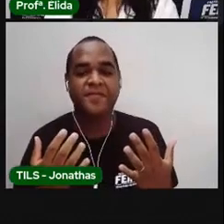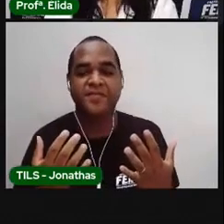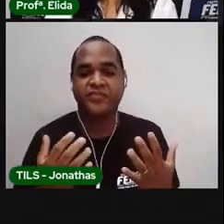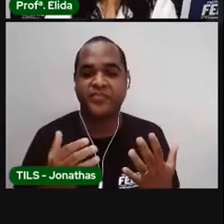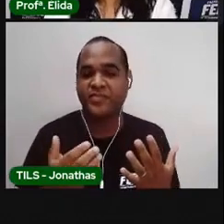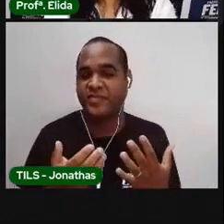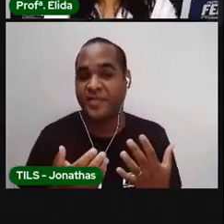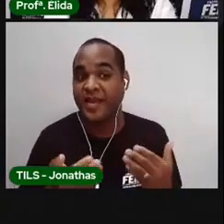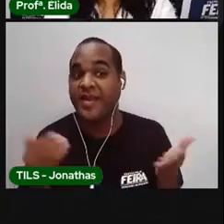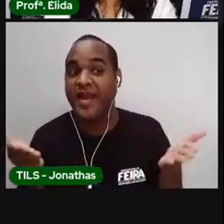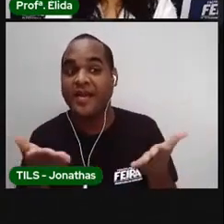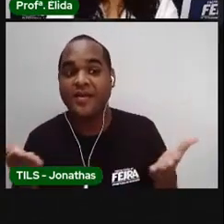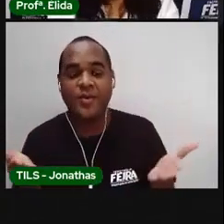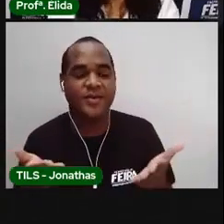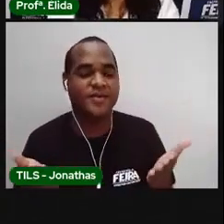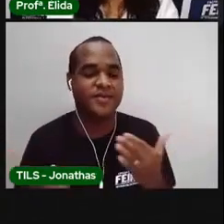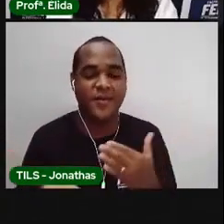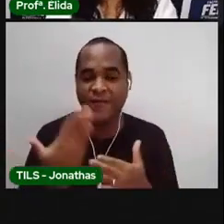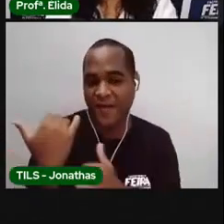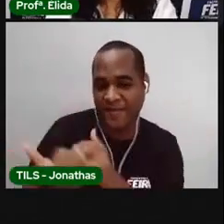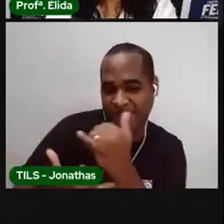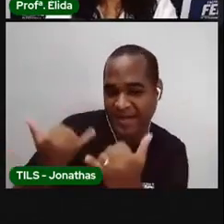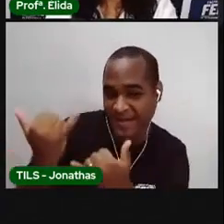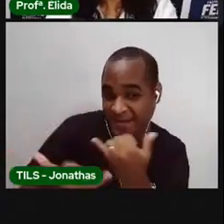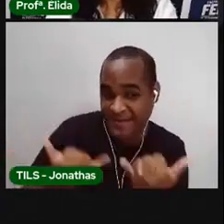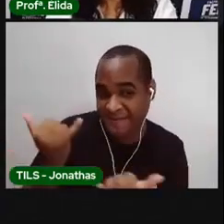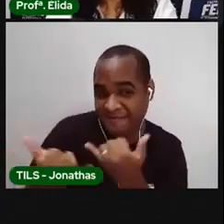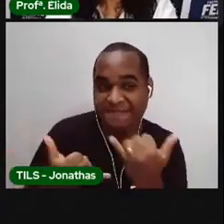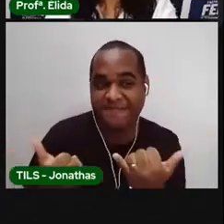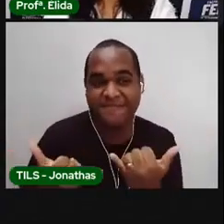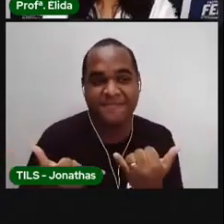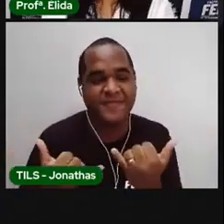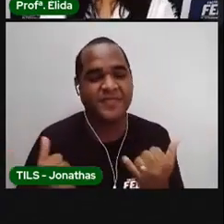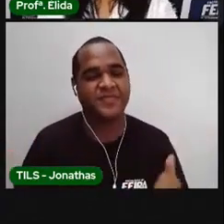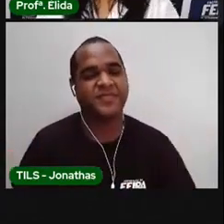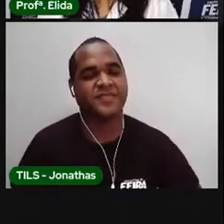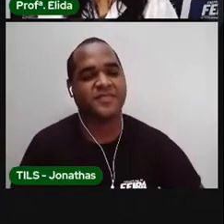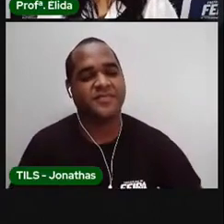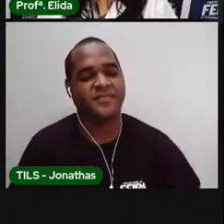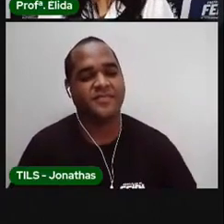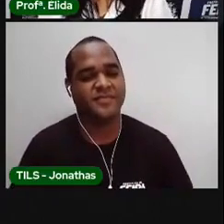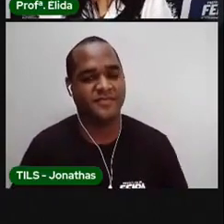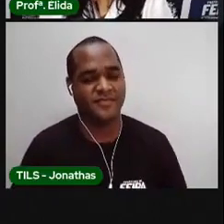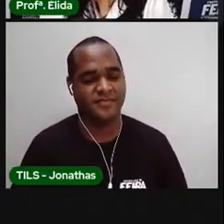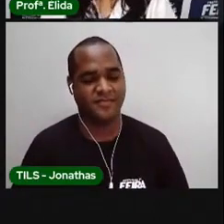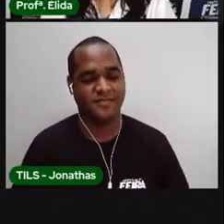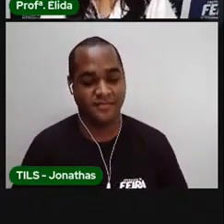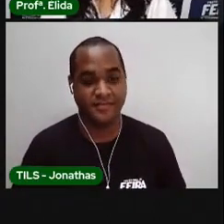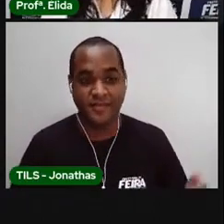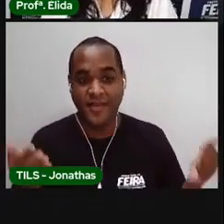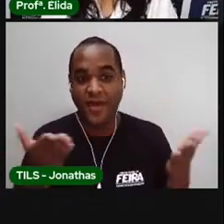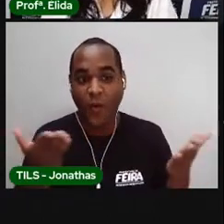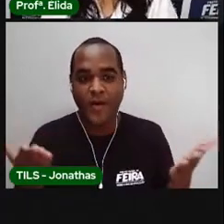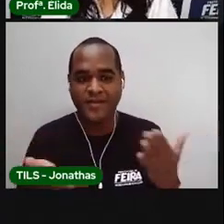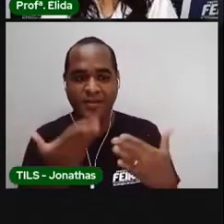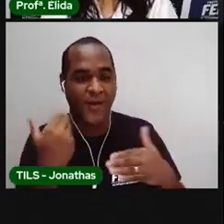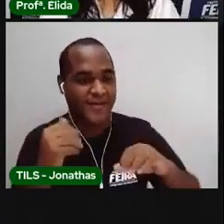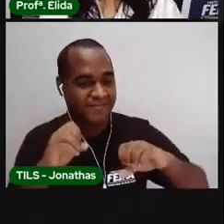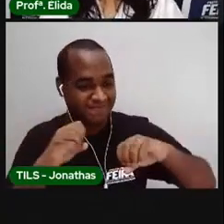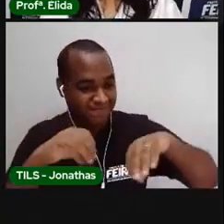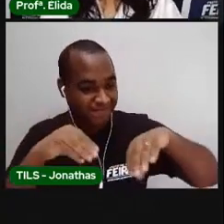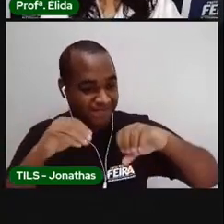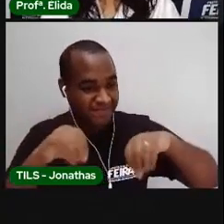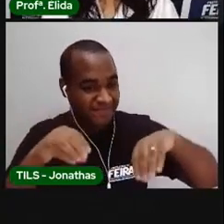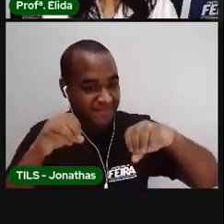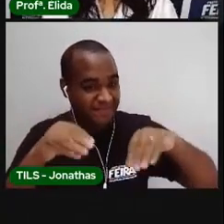E agora, vamos brincar um pouco? A nossa aula hoje vai começar